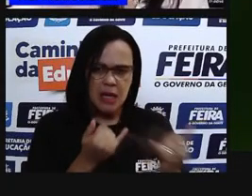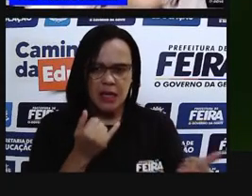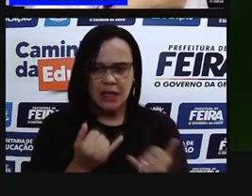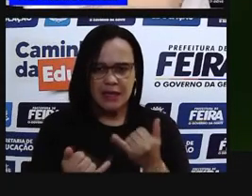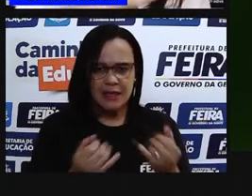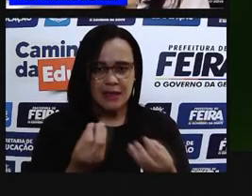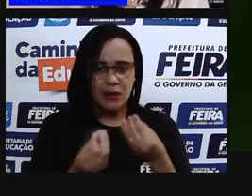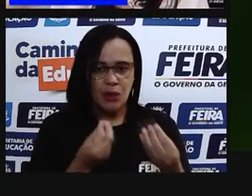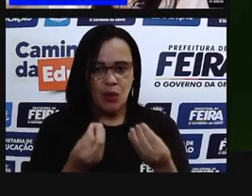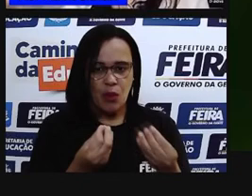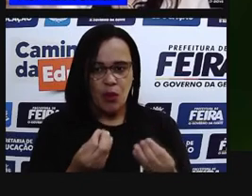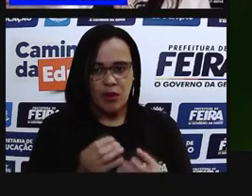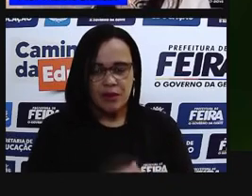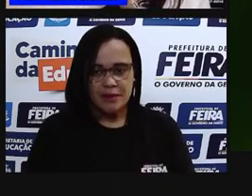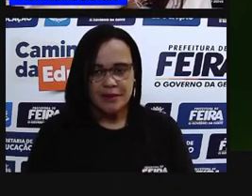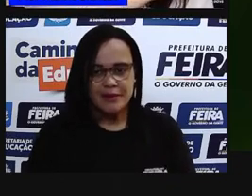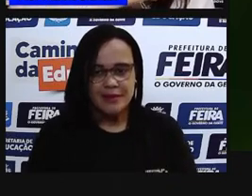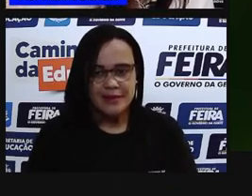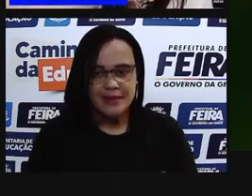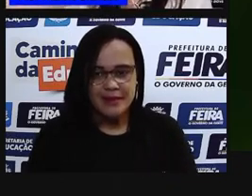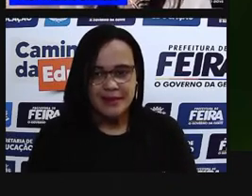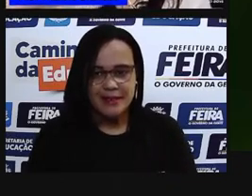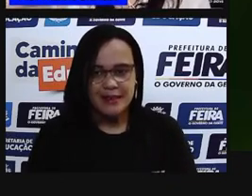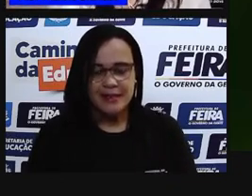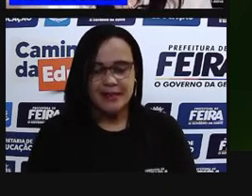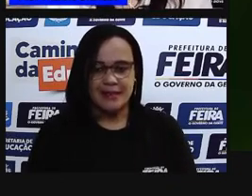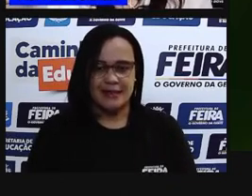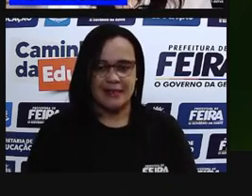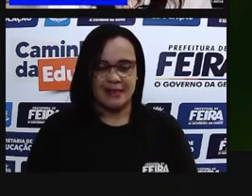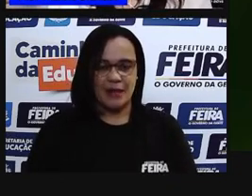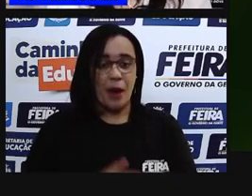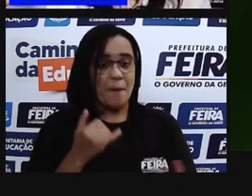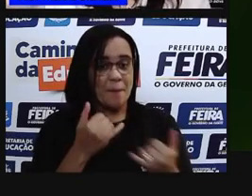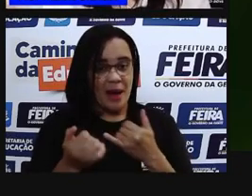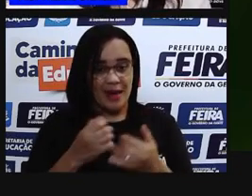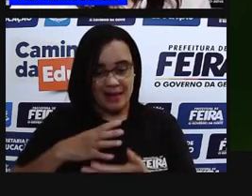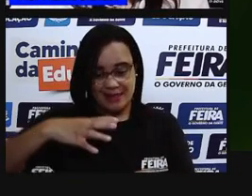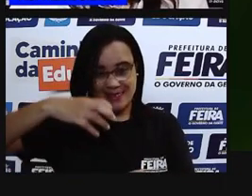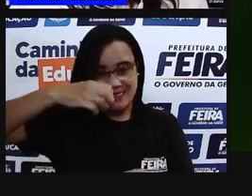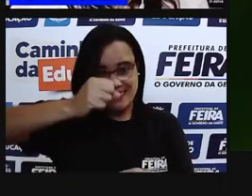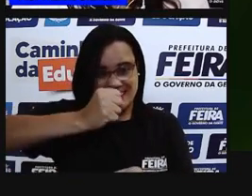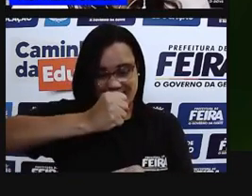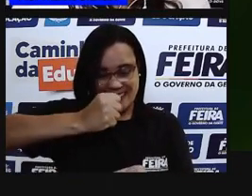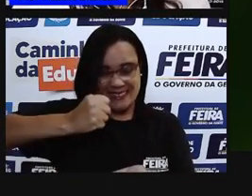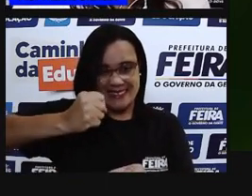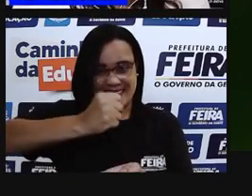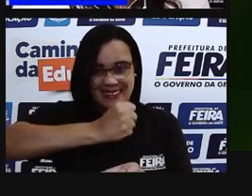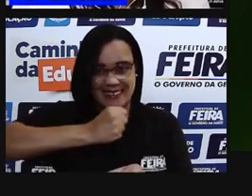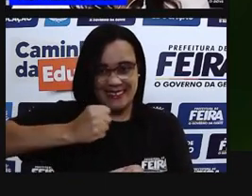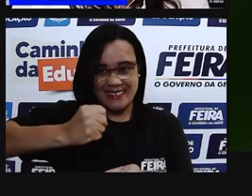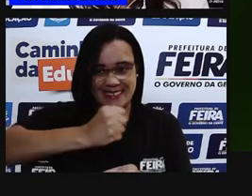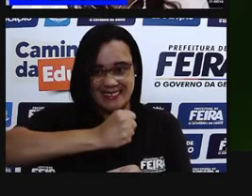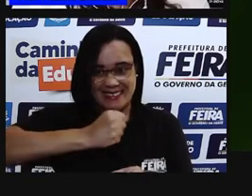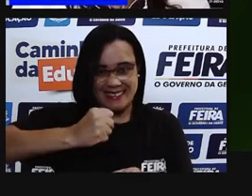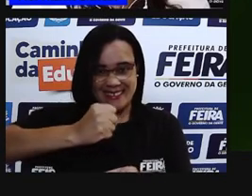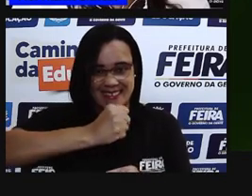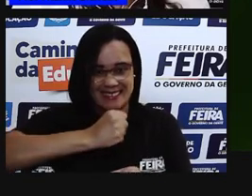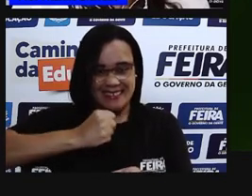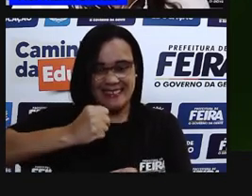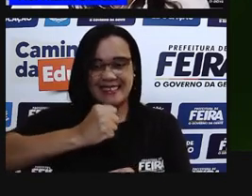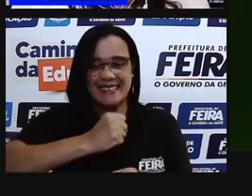um ketchup verde, né? Formando essa estrutura bem cheia de